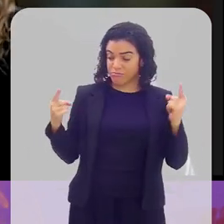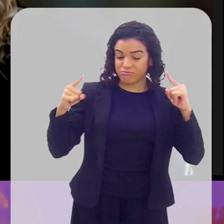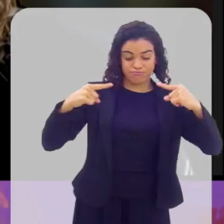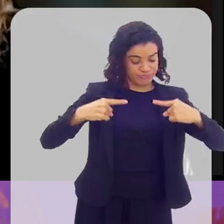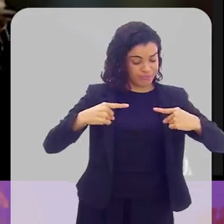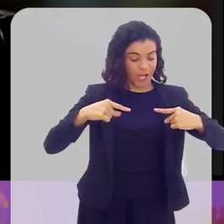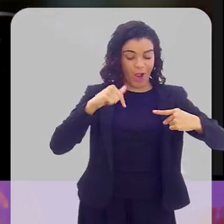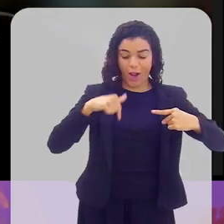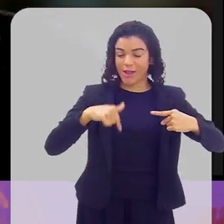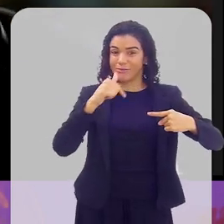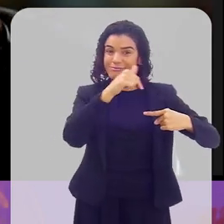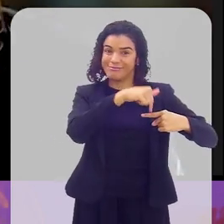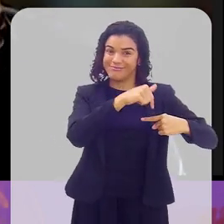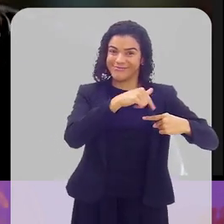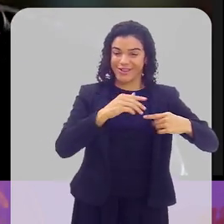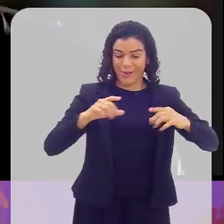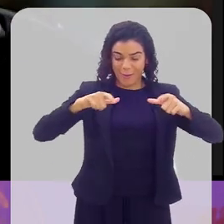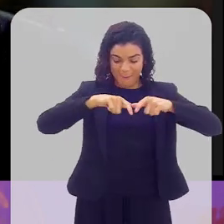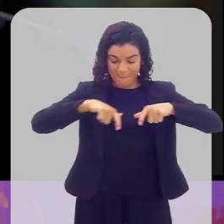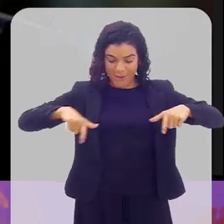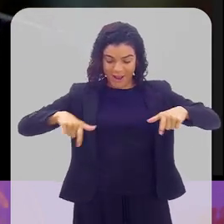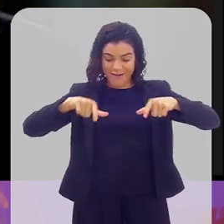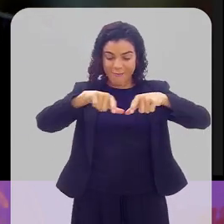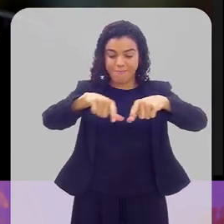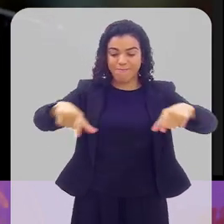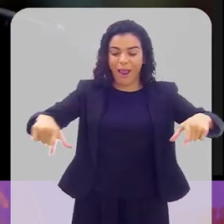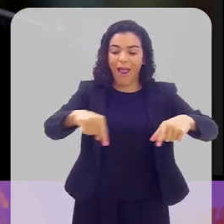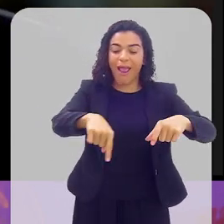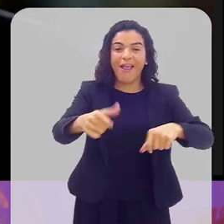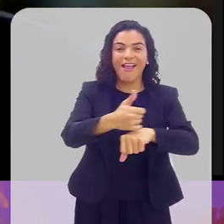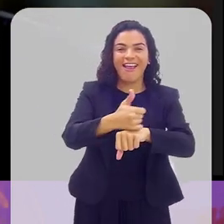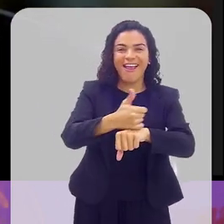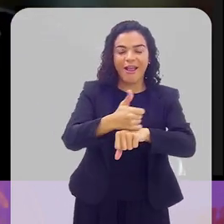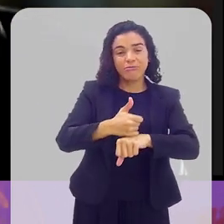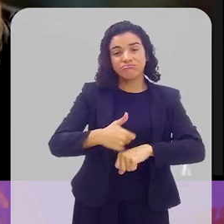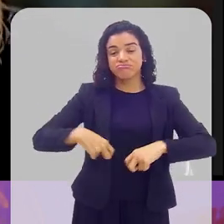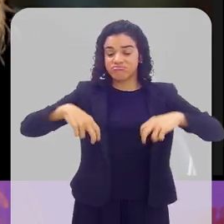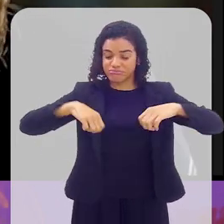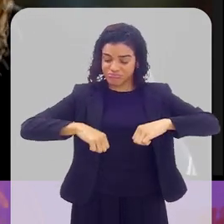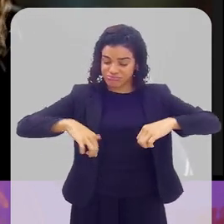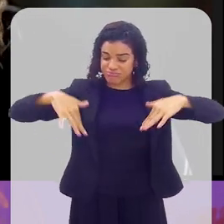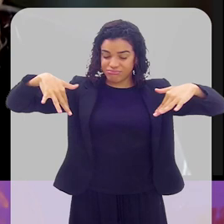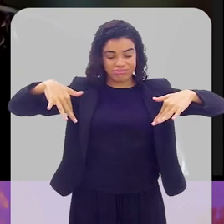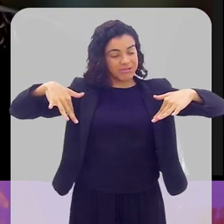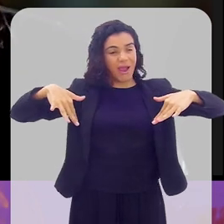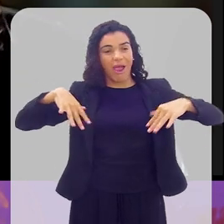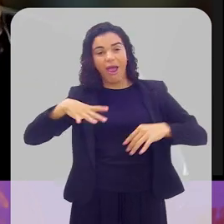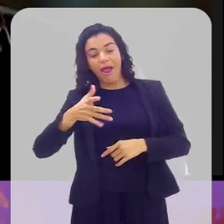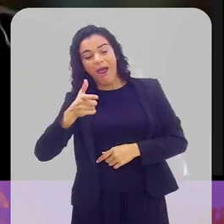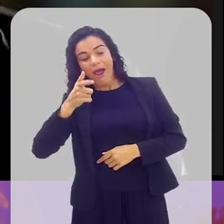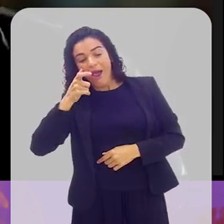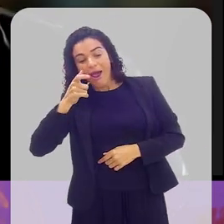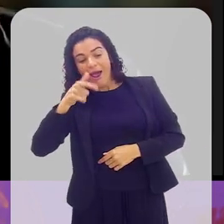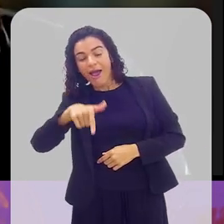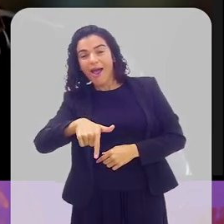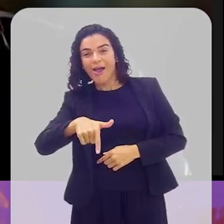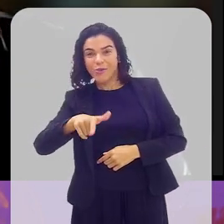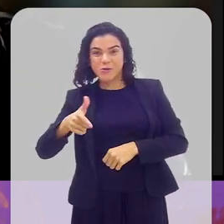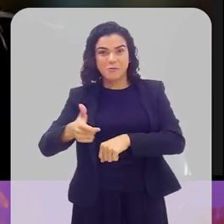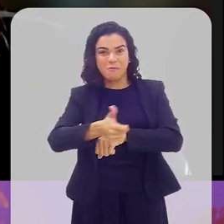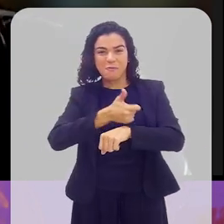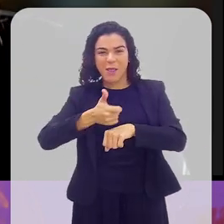lado do profissional, ele joga na quadra do lado do profissional, depois de um jogo dele ele senta ali na arquibancada e assiste um jogo